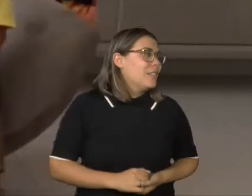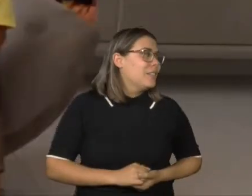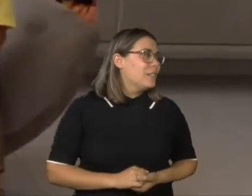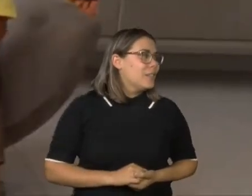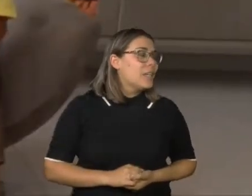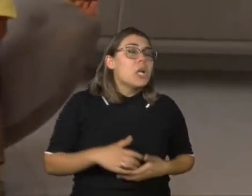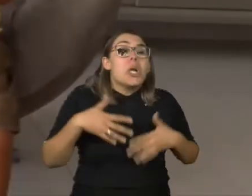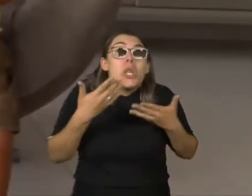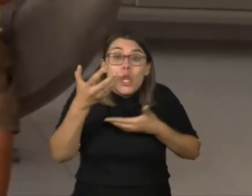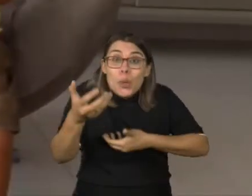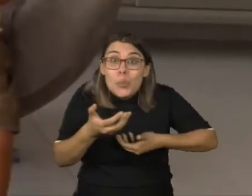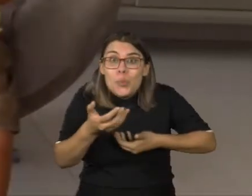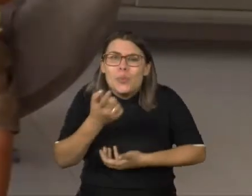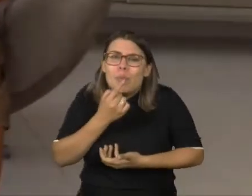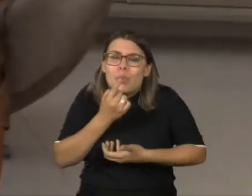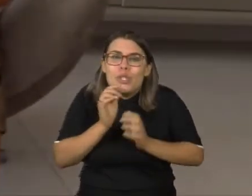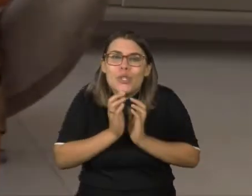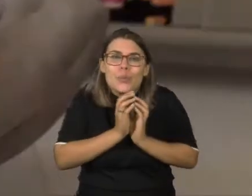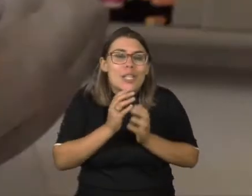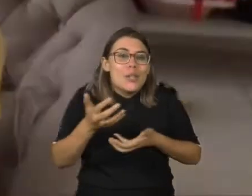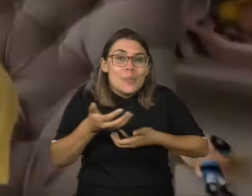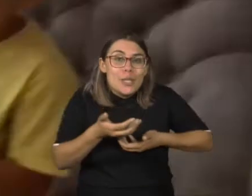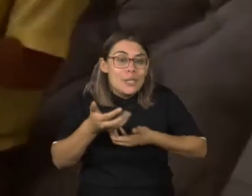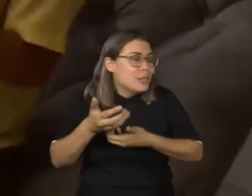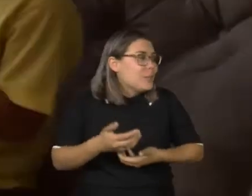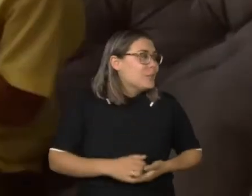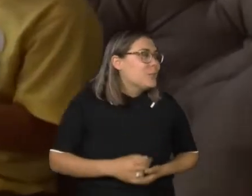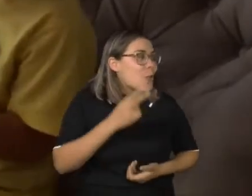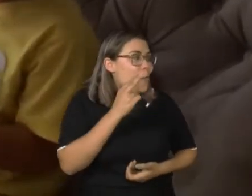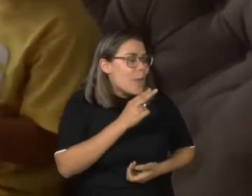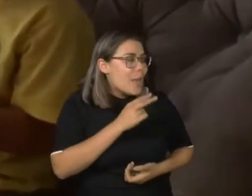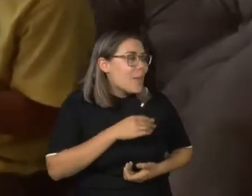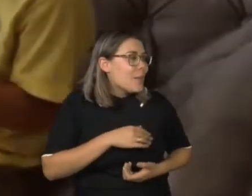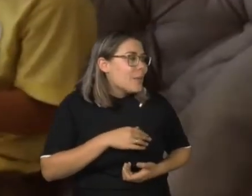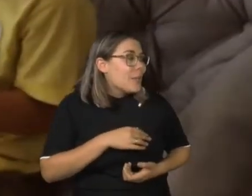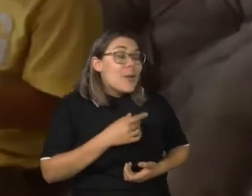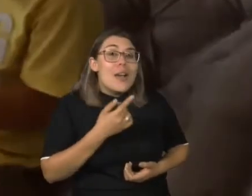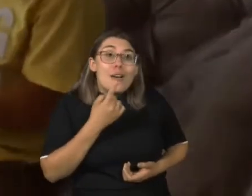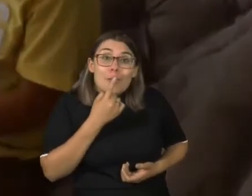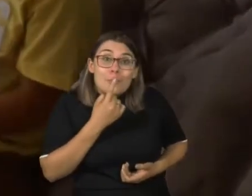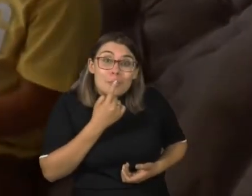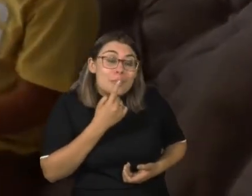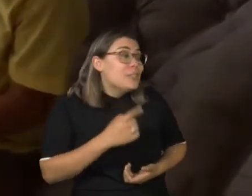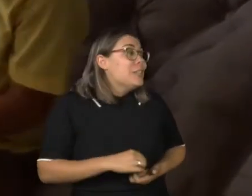Cadê a boquinha dele? Deixa a tia ver. Ah, é essa aí.